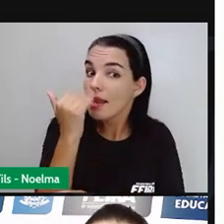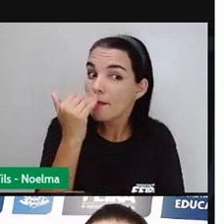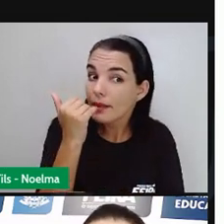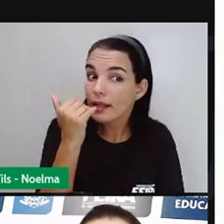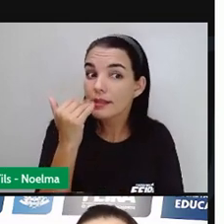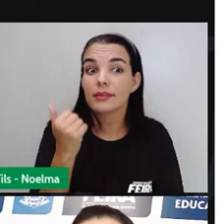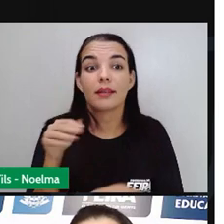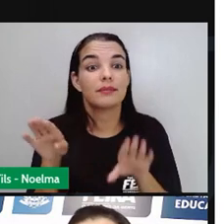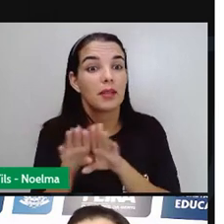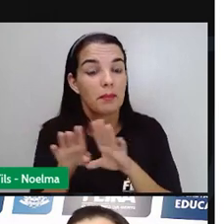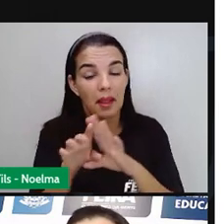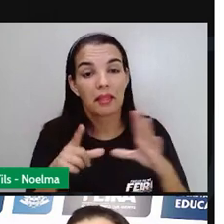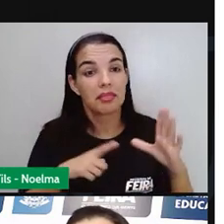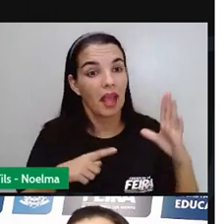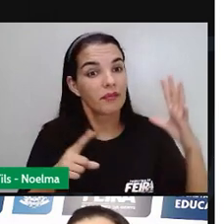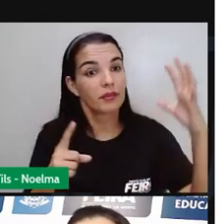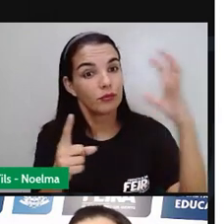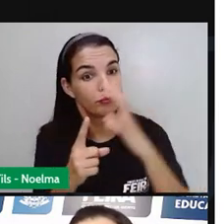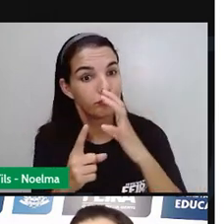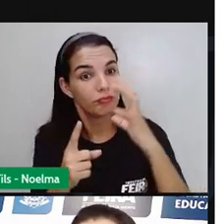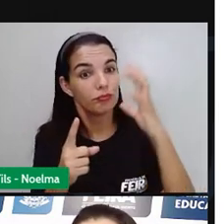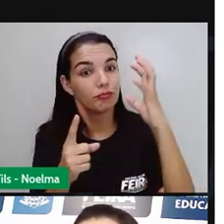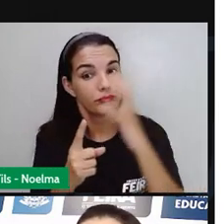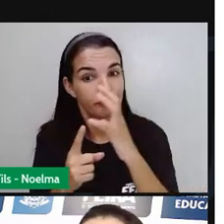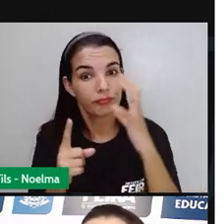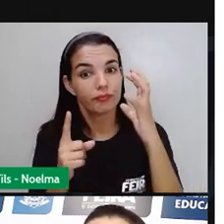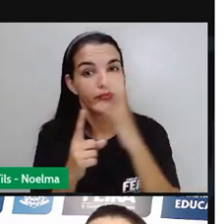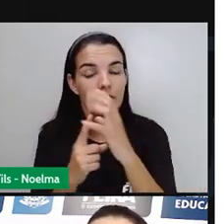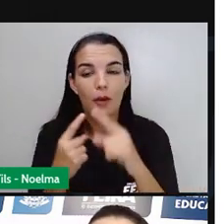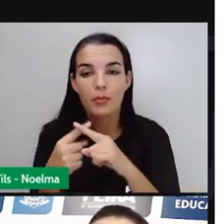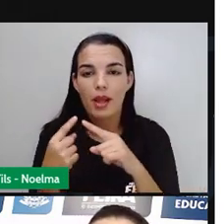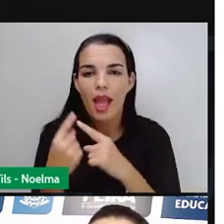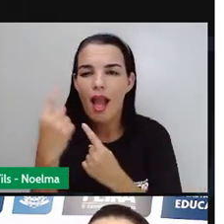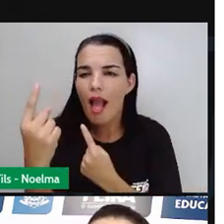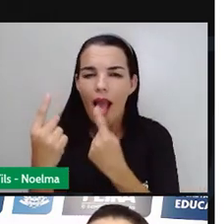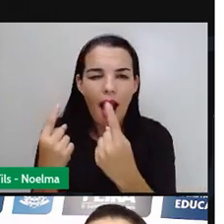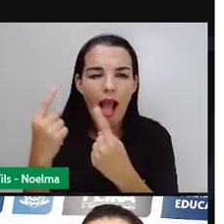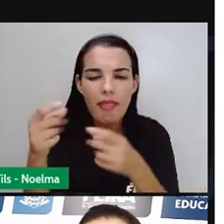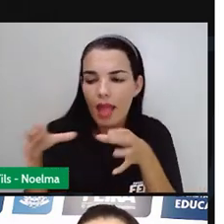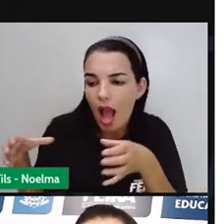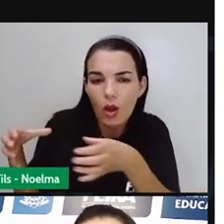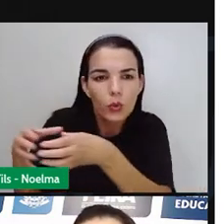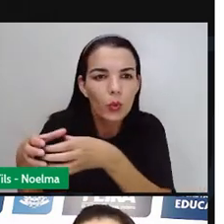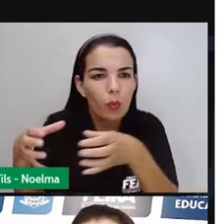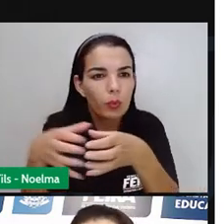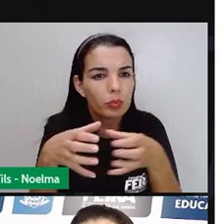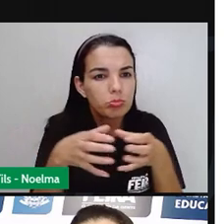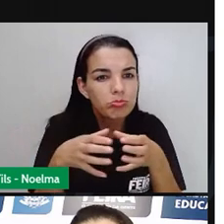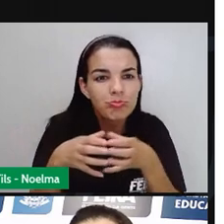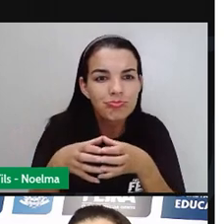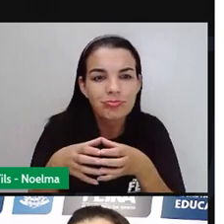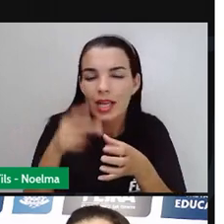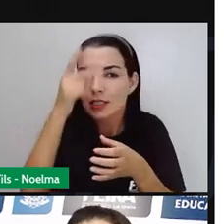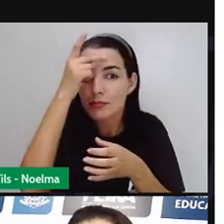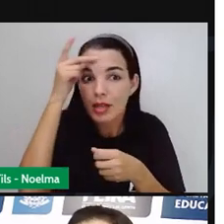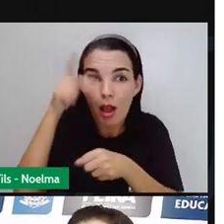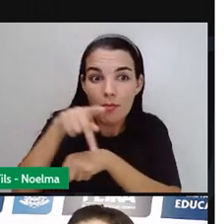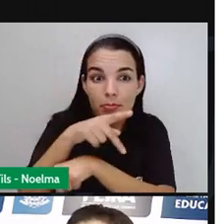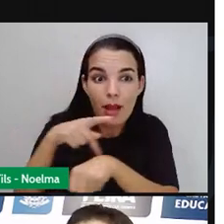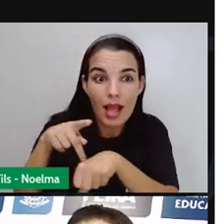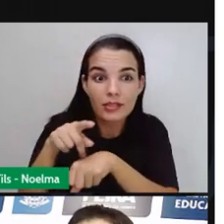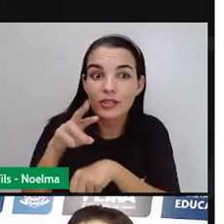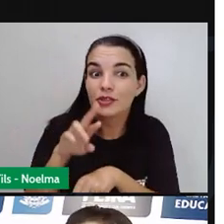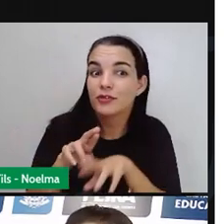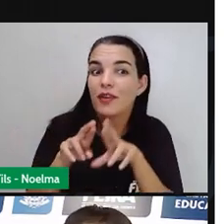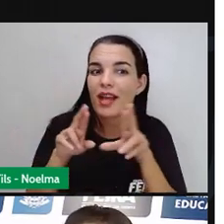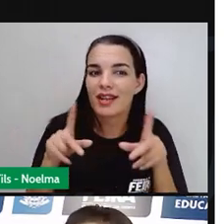A alimentação também, porque cada população tem um tipo de alimentação própria, por exemplo, a gente pega a